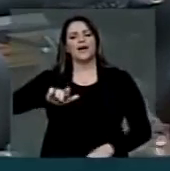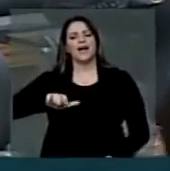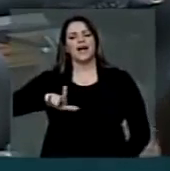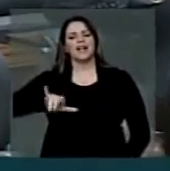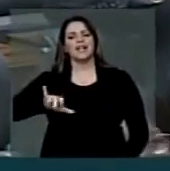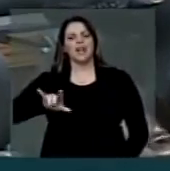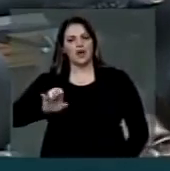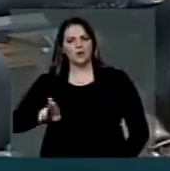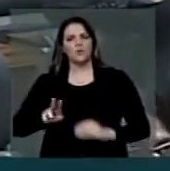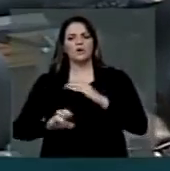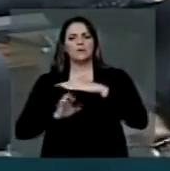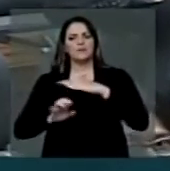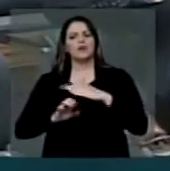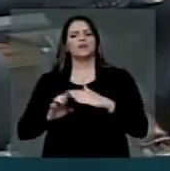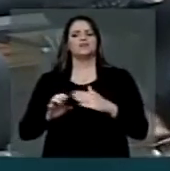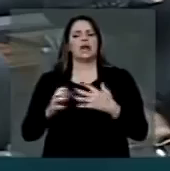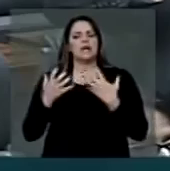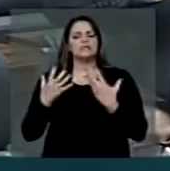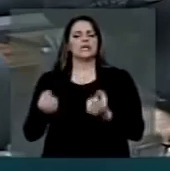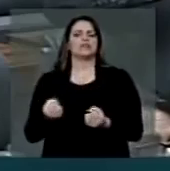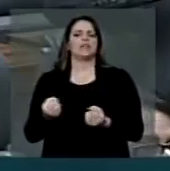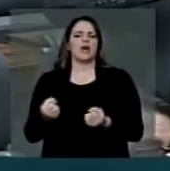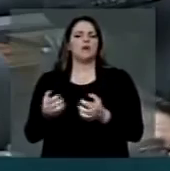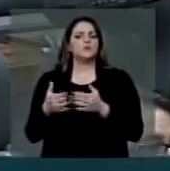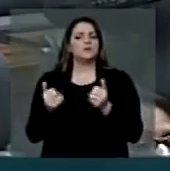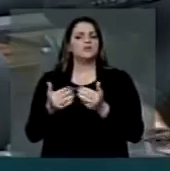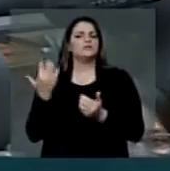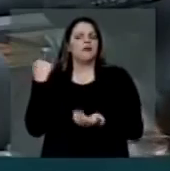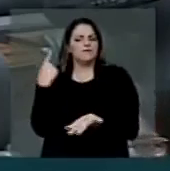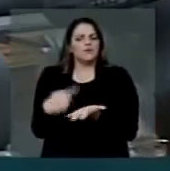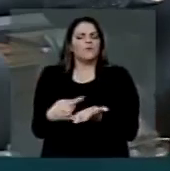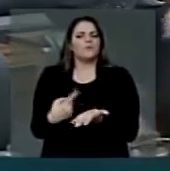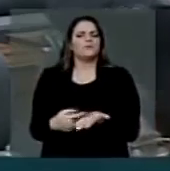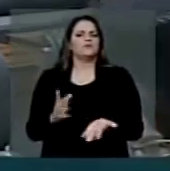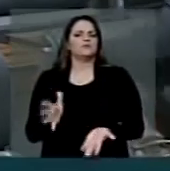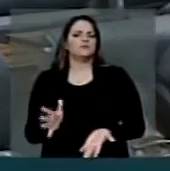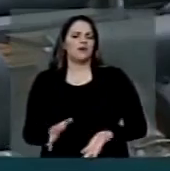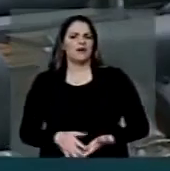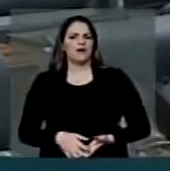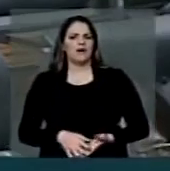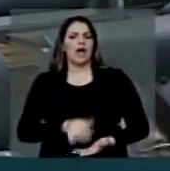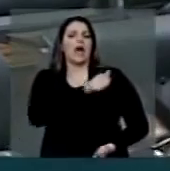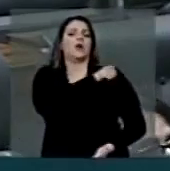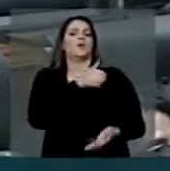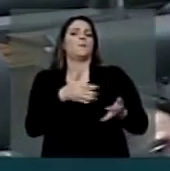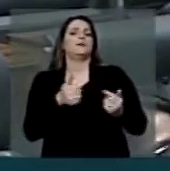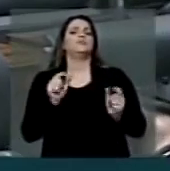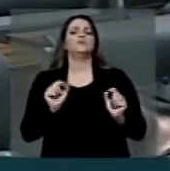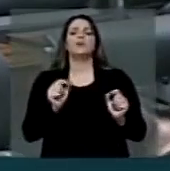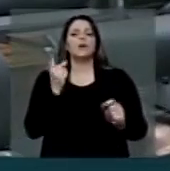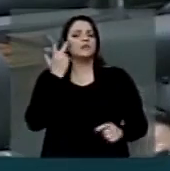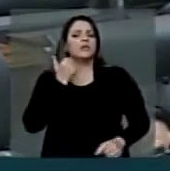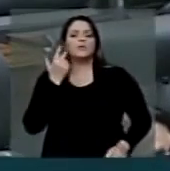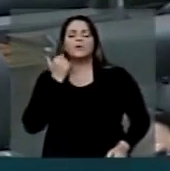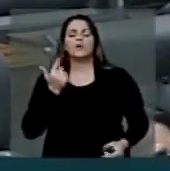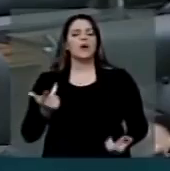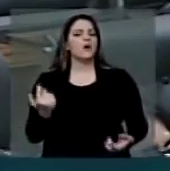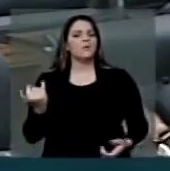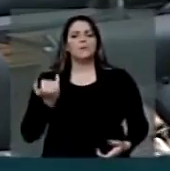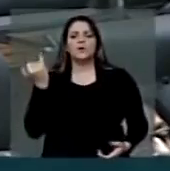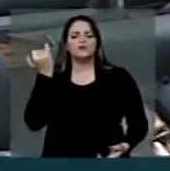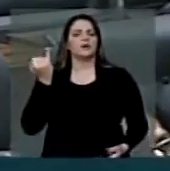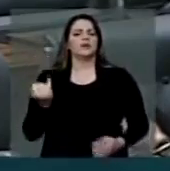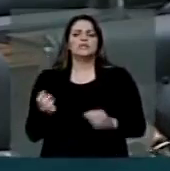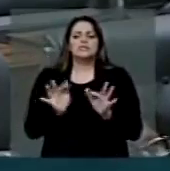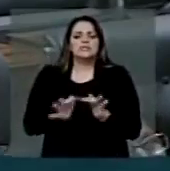o atendimento às reivindicações que foram feitas pelos alunos, que nada mais é do que o natural, nada mais é do que